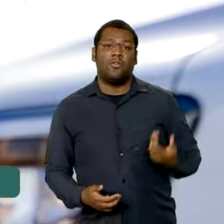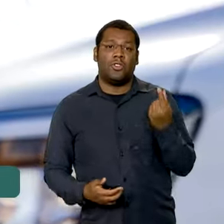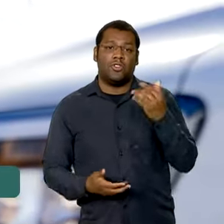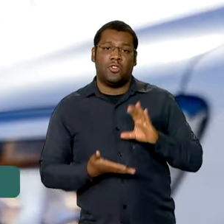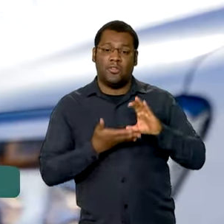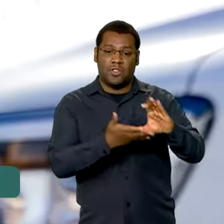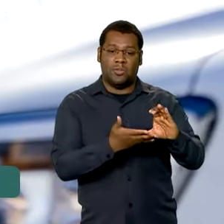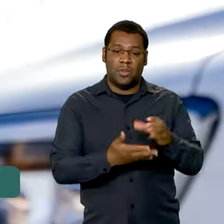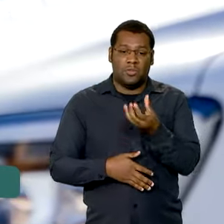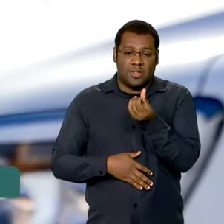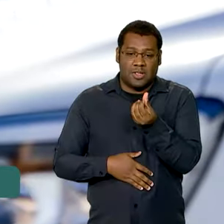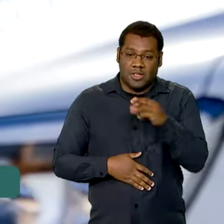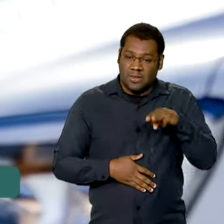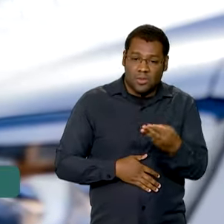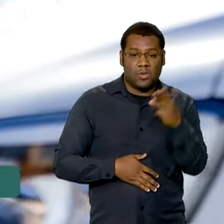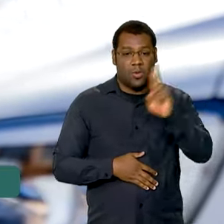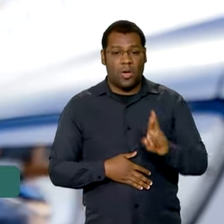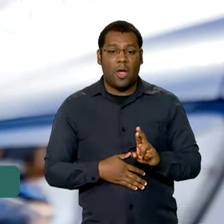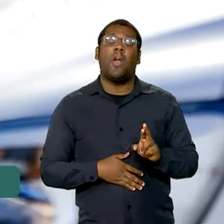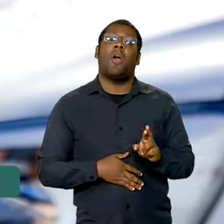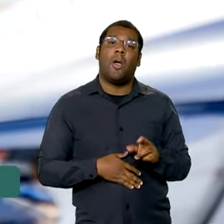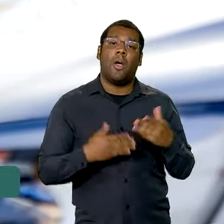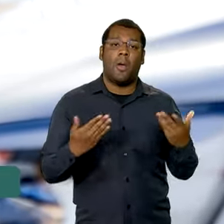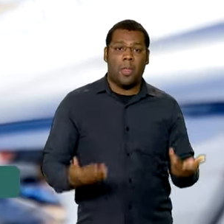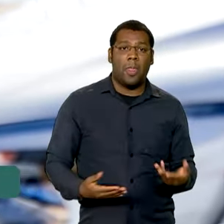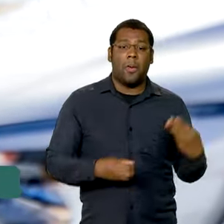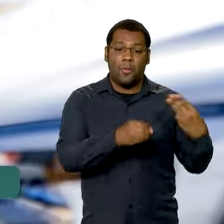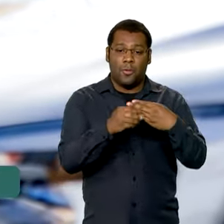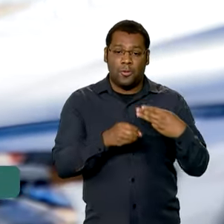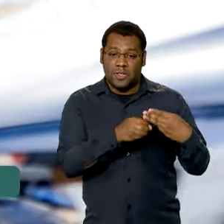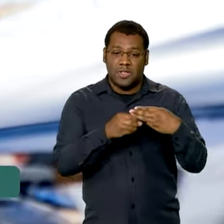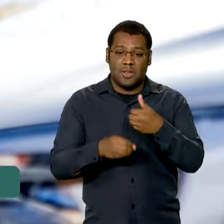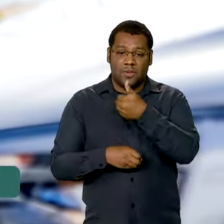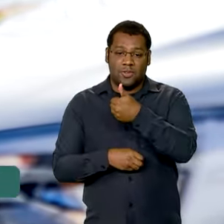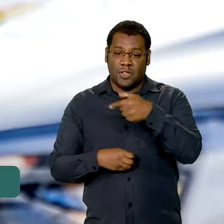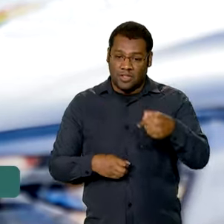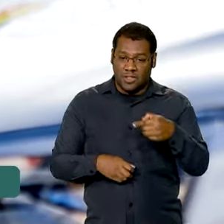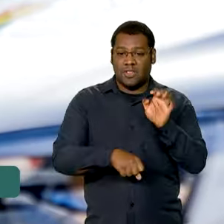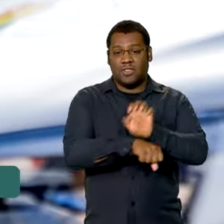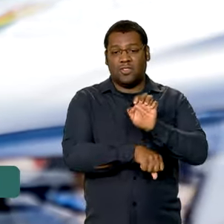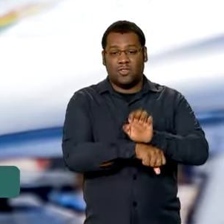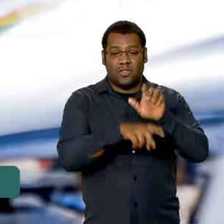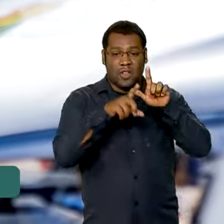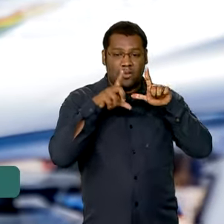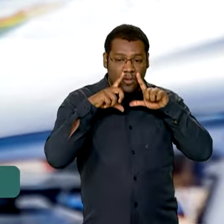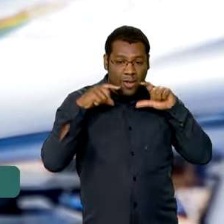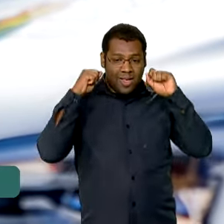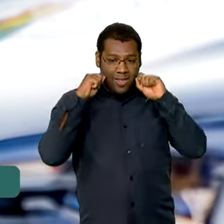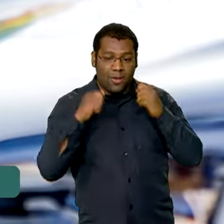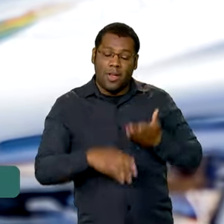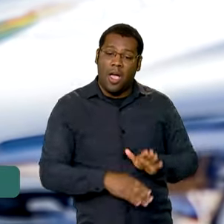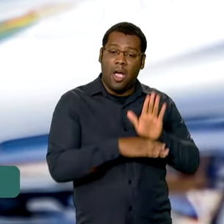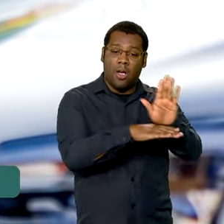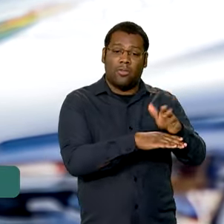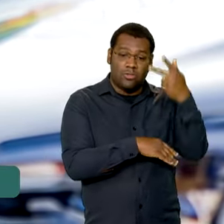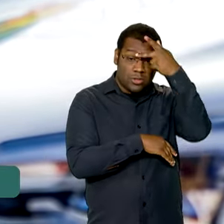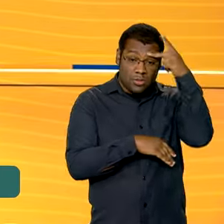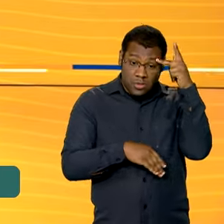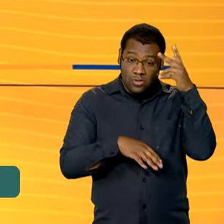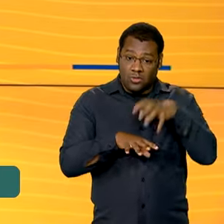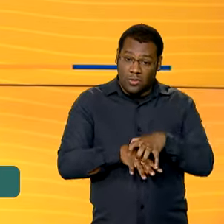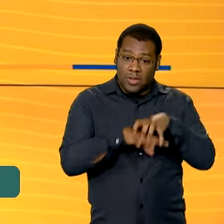vans entregues a 17 municípios alagoanos vão servir para o transporte de pessoas e das equipes de